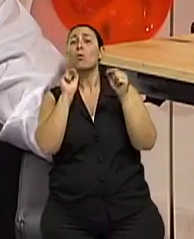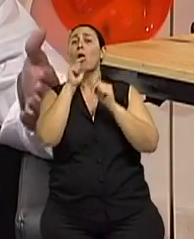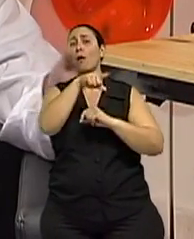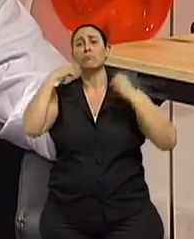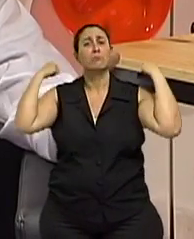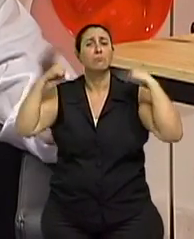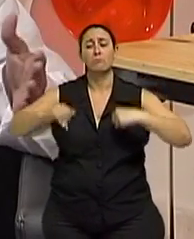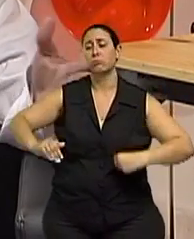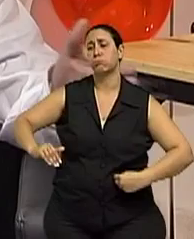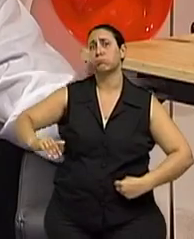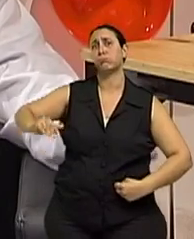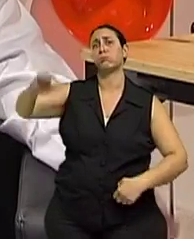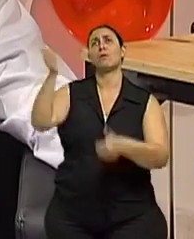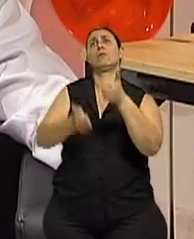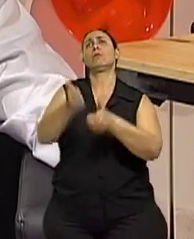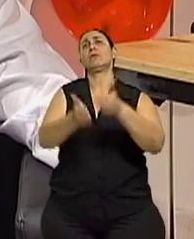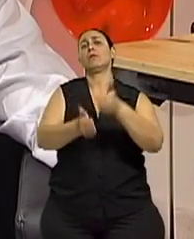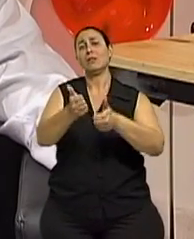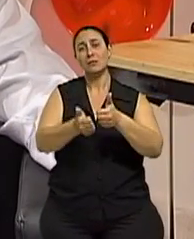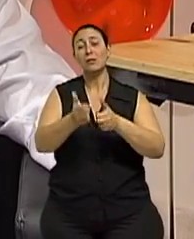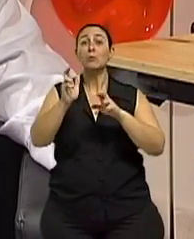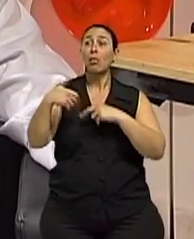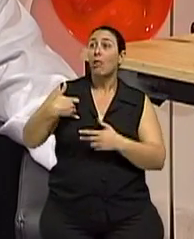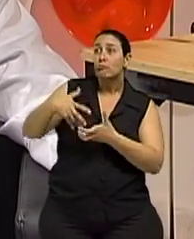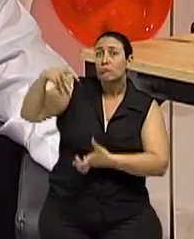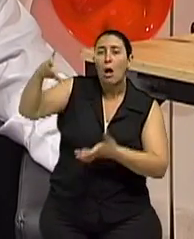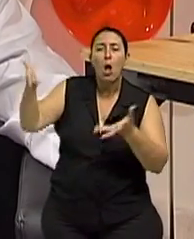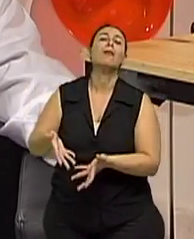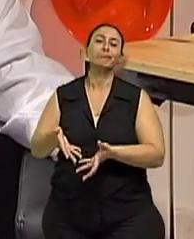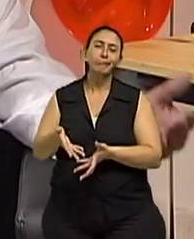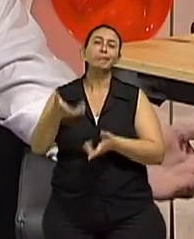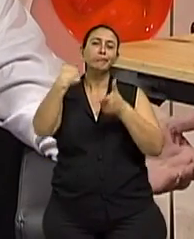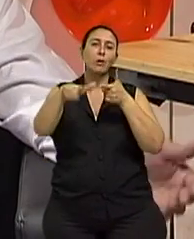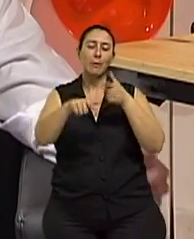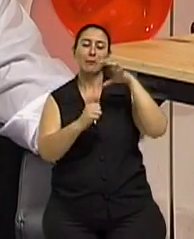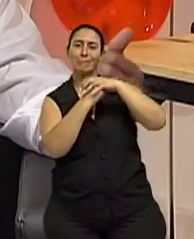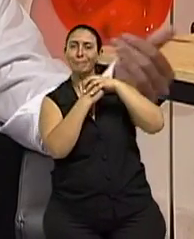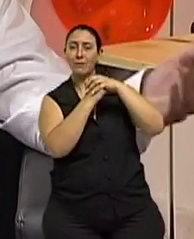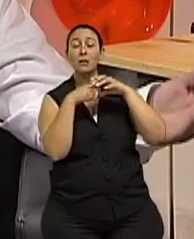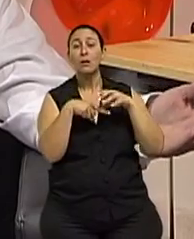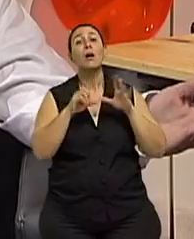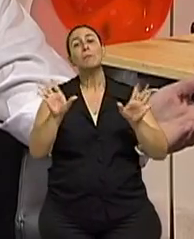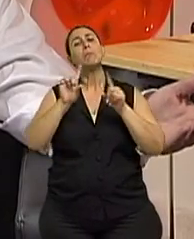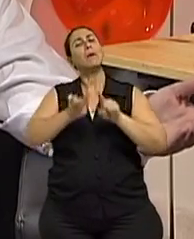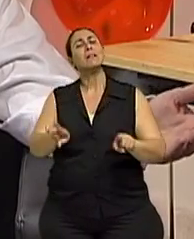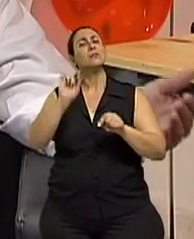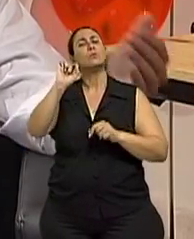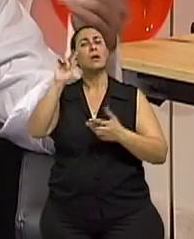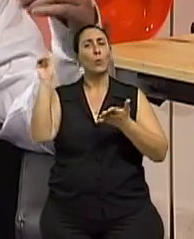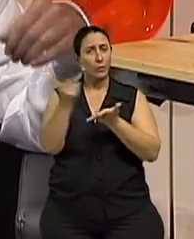ele agora, na faixa etária dele, acabou desenvolvendo artrose. Talvez essa artrose já vinha há mais tempo,